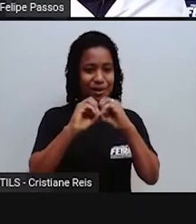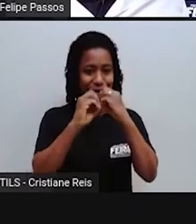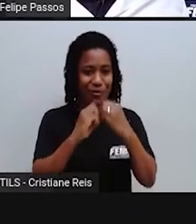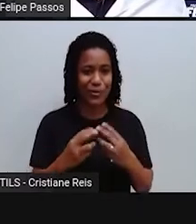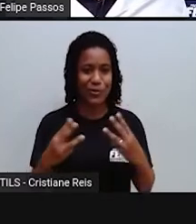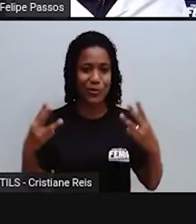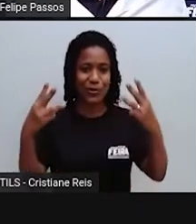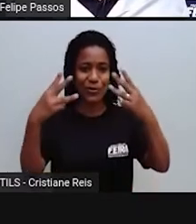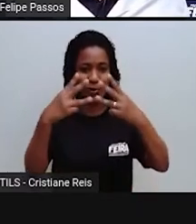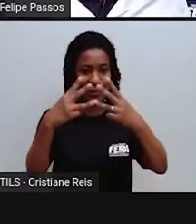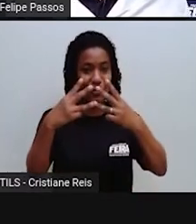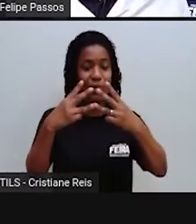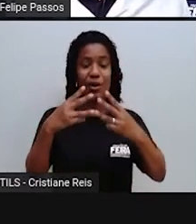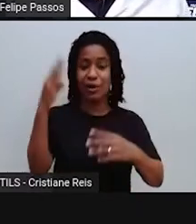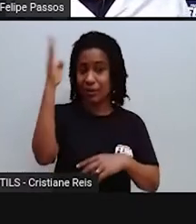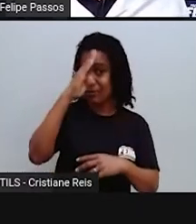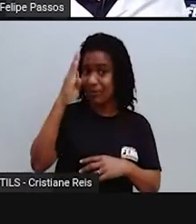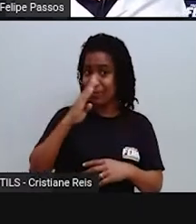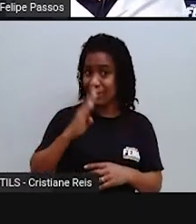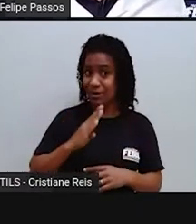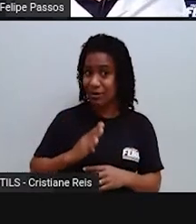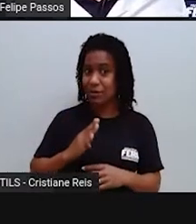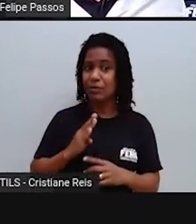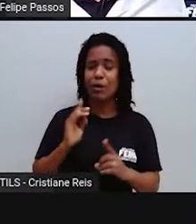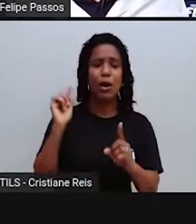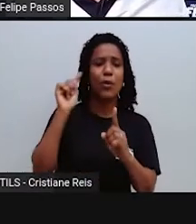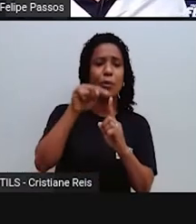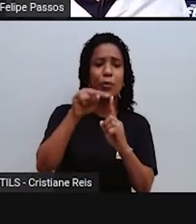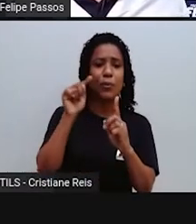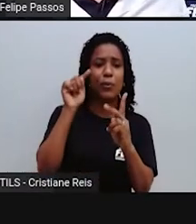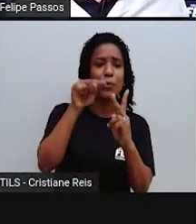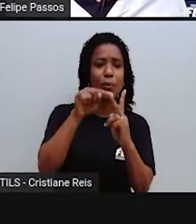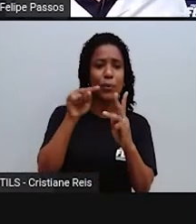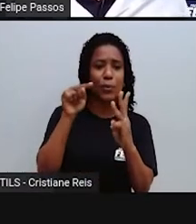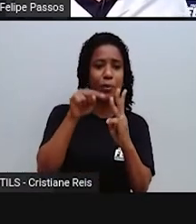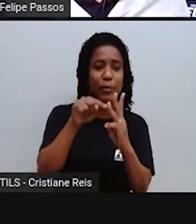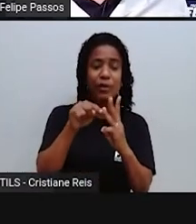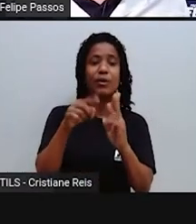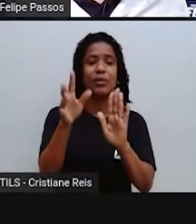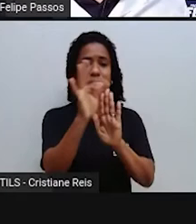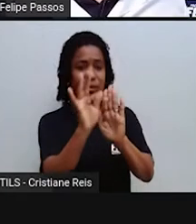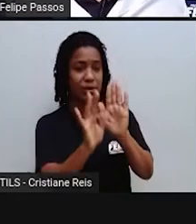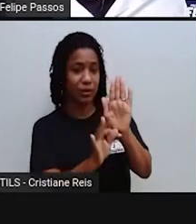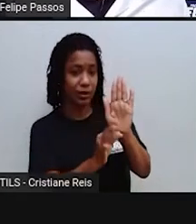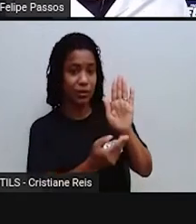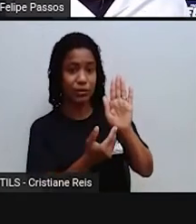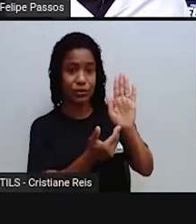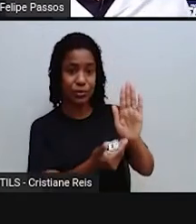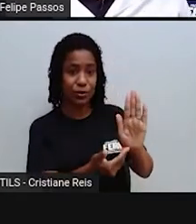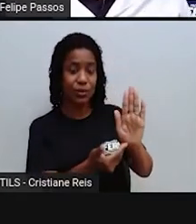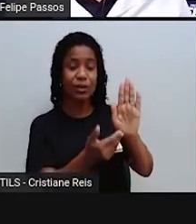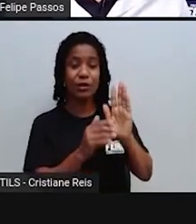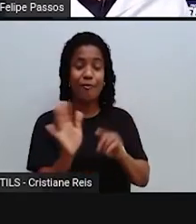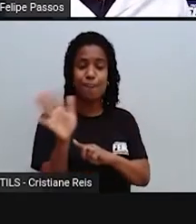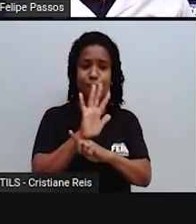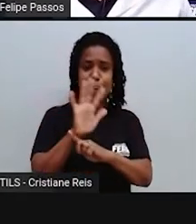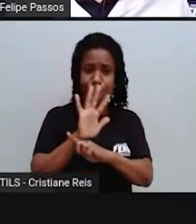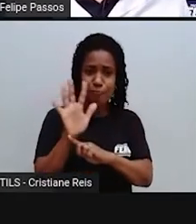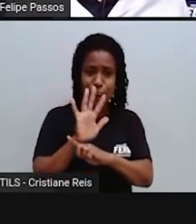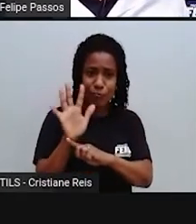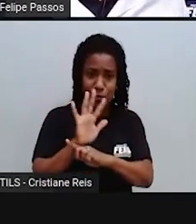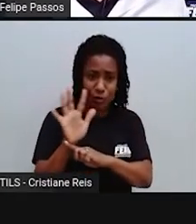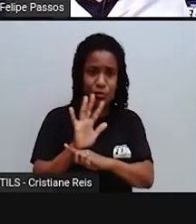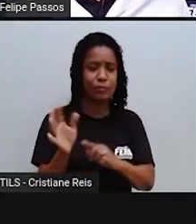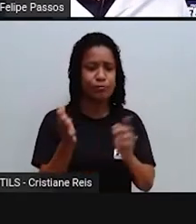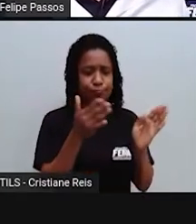No site da ONU Brasil existe uma diversidade de materiais, textos, vídeos, que podem ajudar vocês a pensar